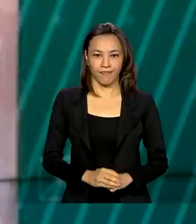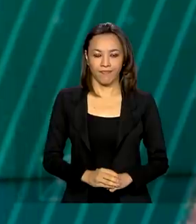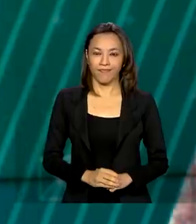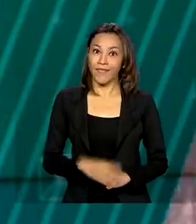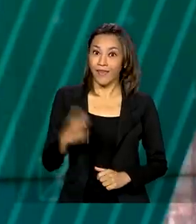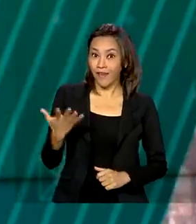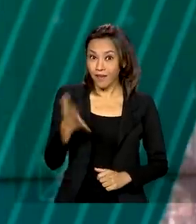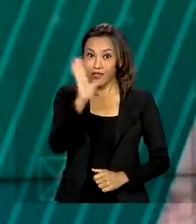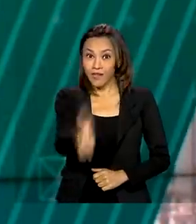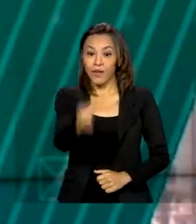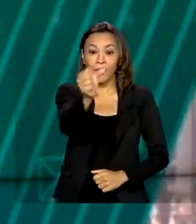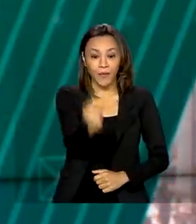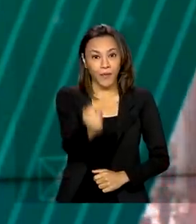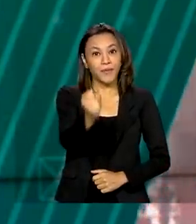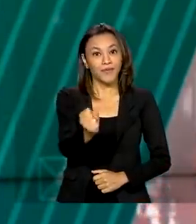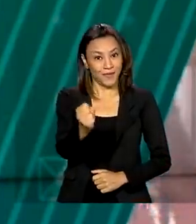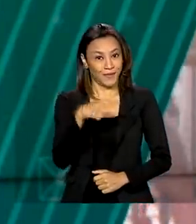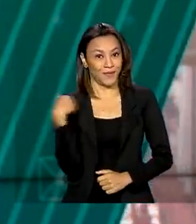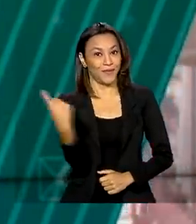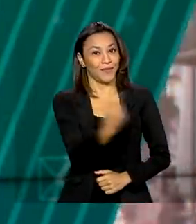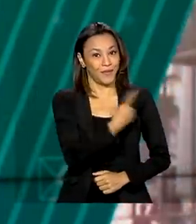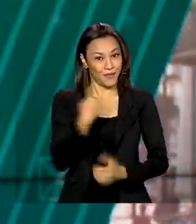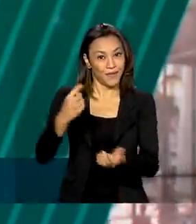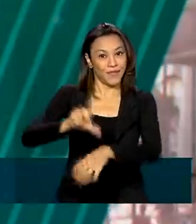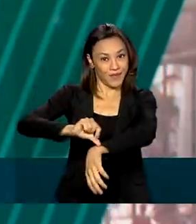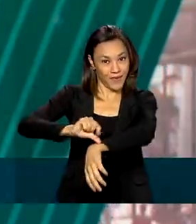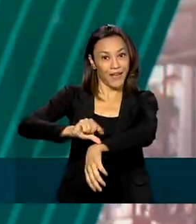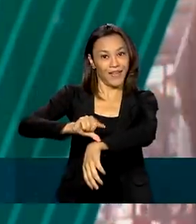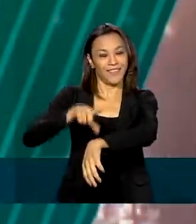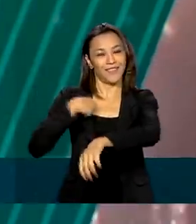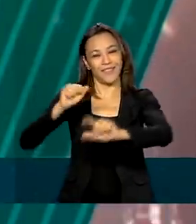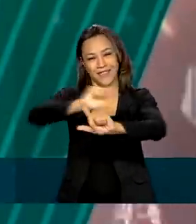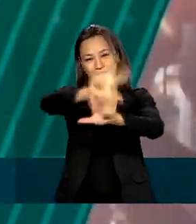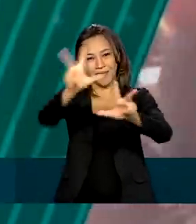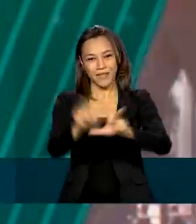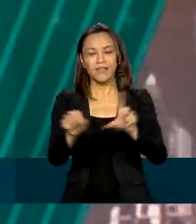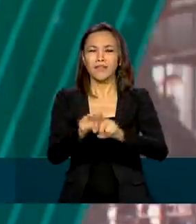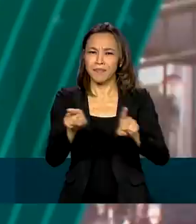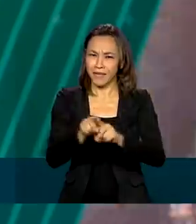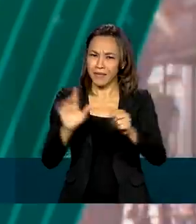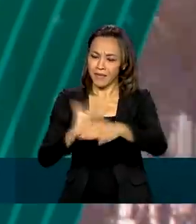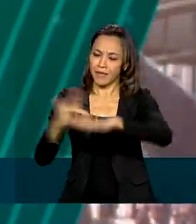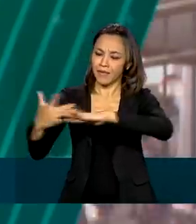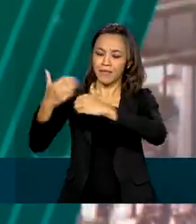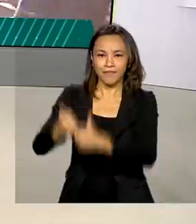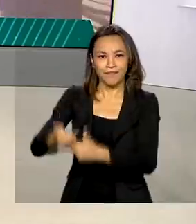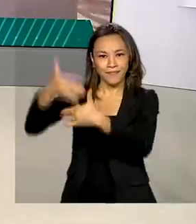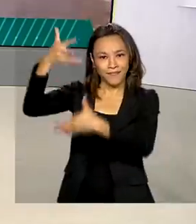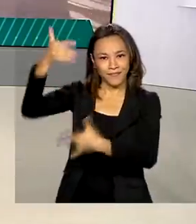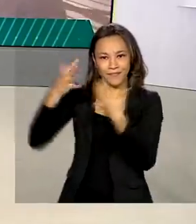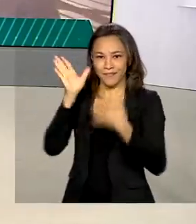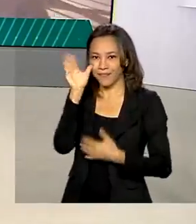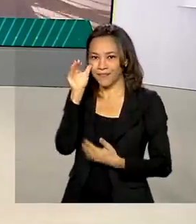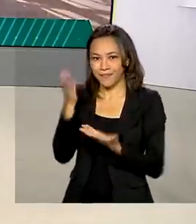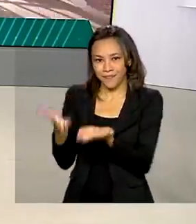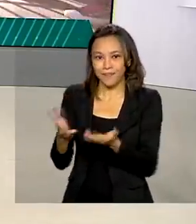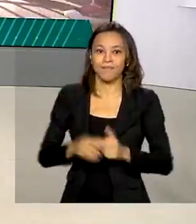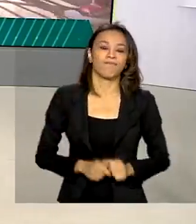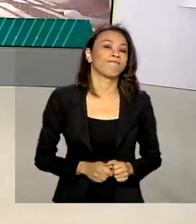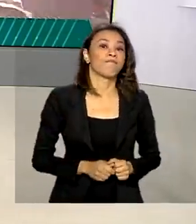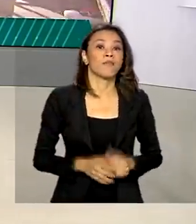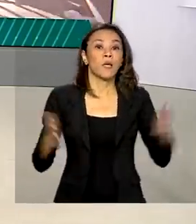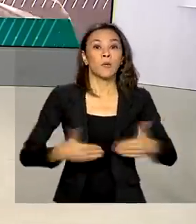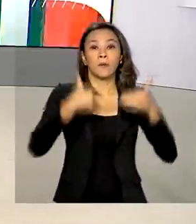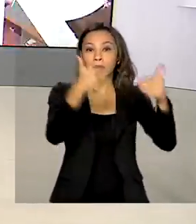Agora são 8 horas e nós estamos ao vivo pela TV Brasil e também pelas redes sociais. O Ministério da